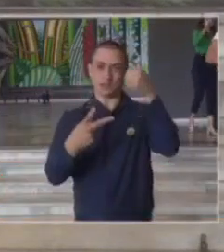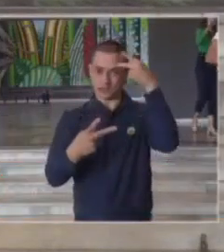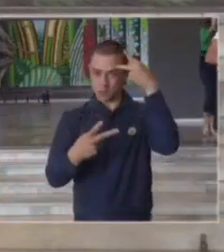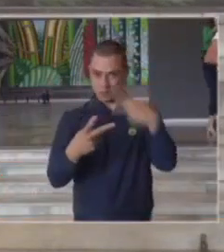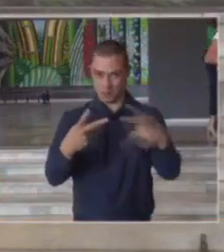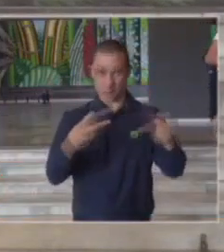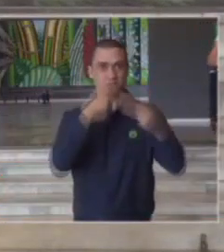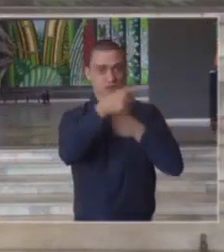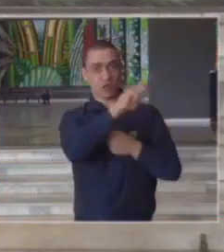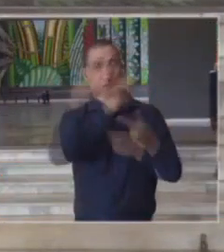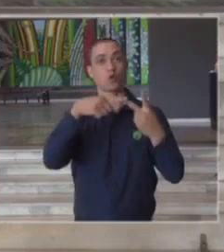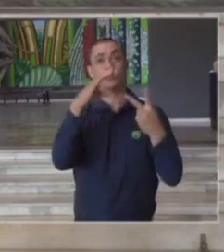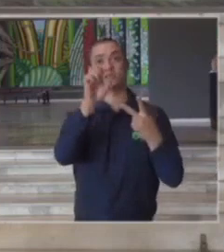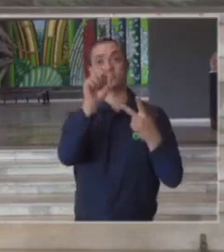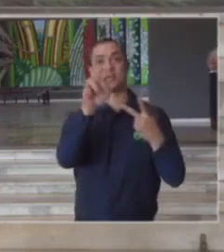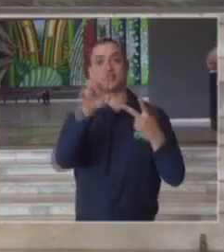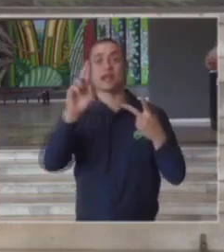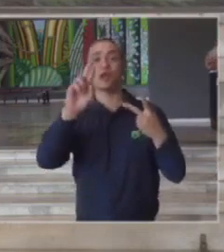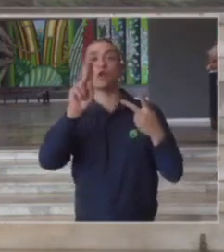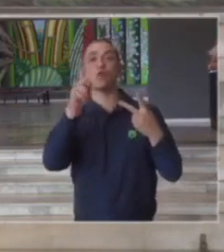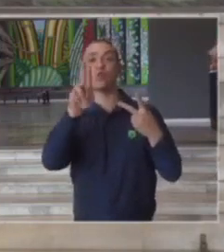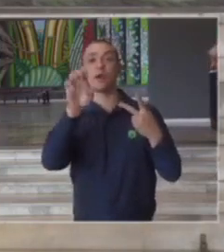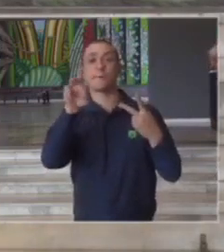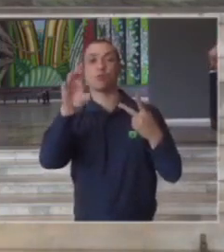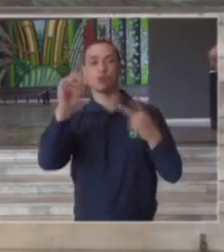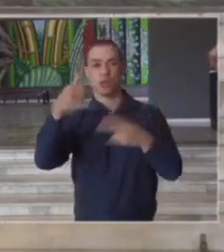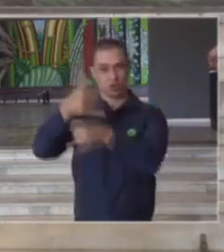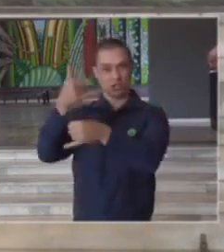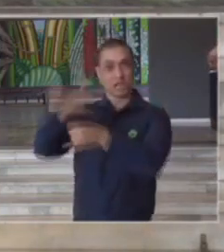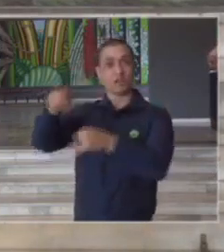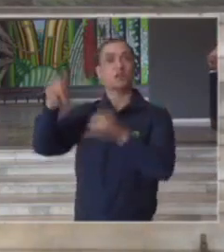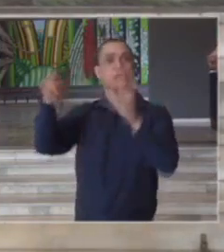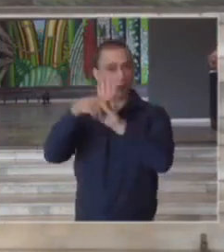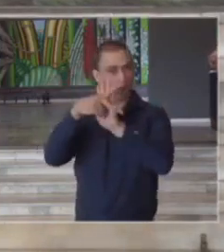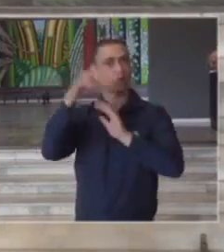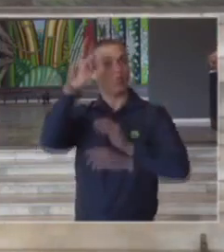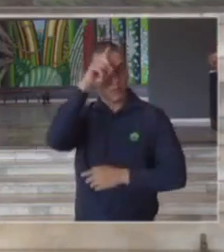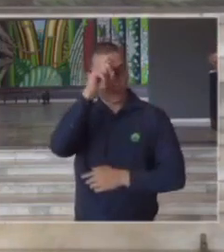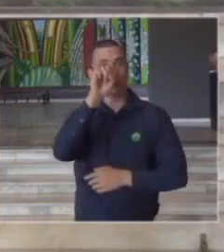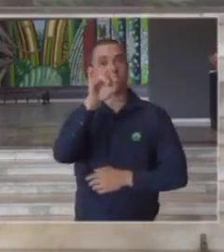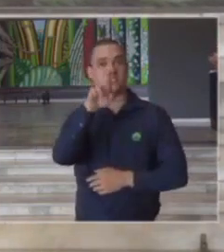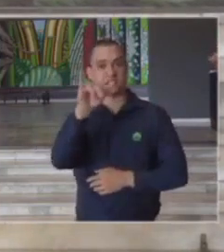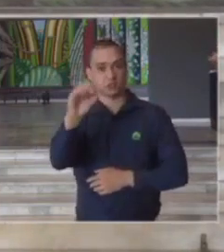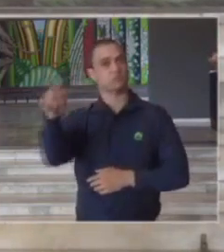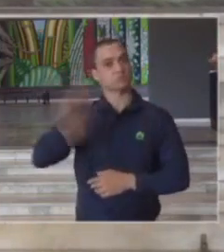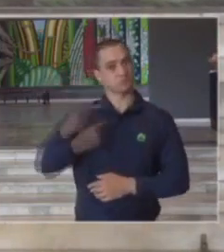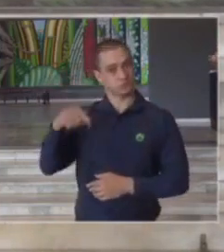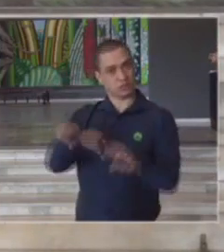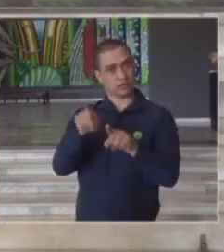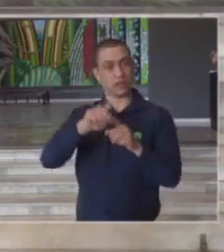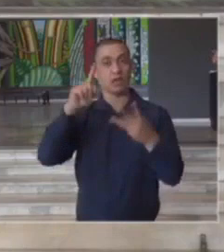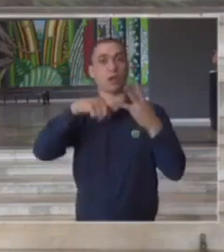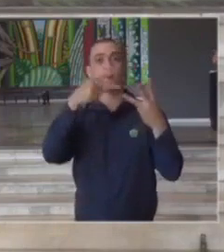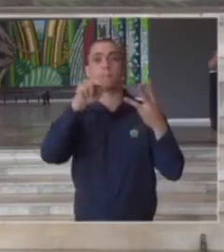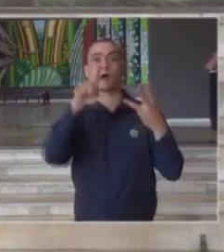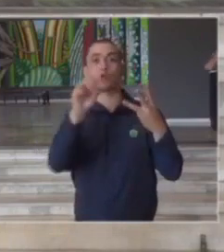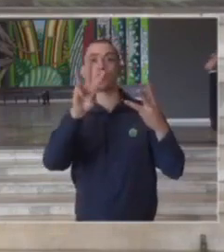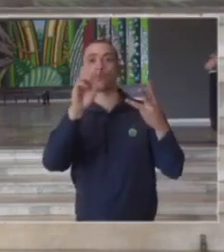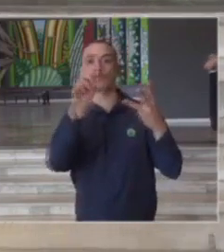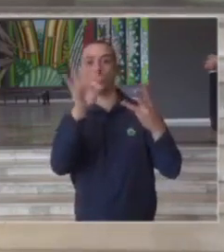ao César Nomura que é o superintendente de medicina diagnóstica do Ciro Libanês que está aqui conosco também ao Paulo Rolf